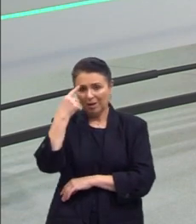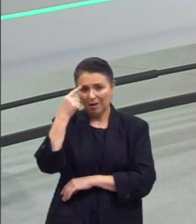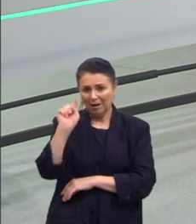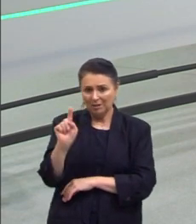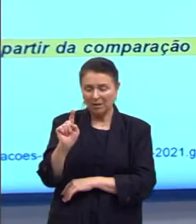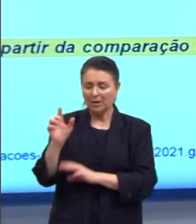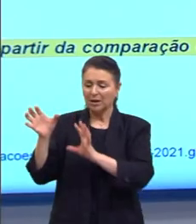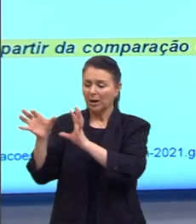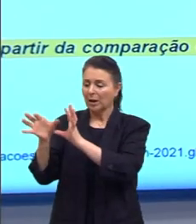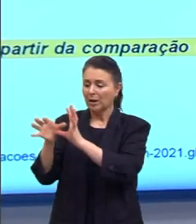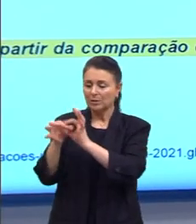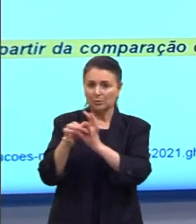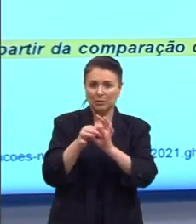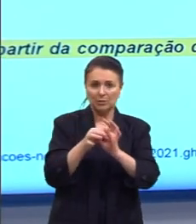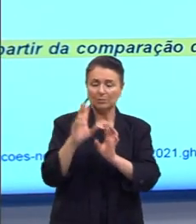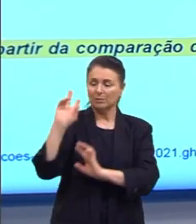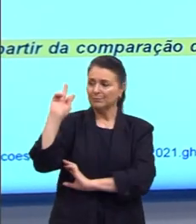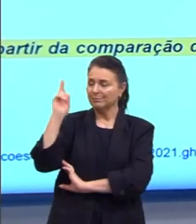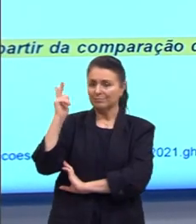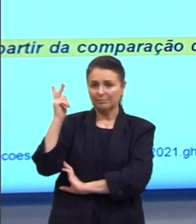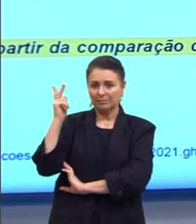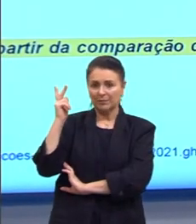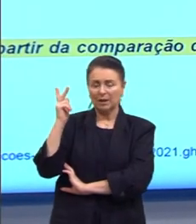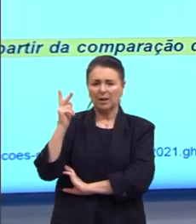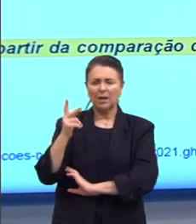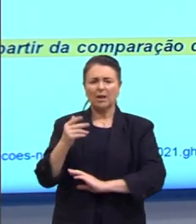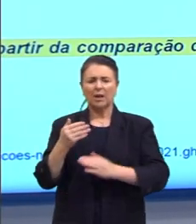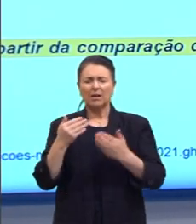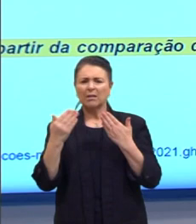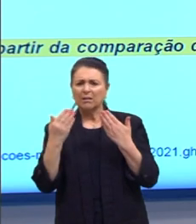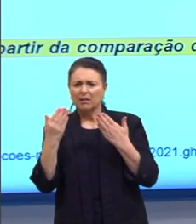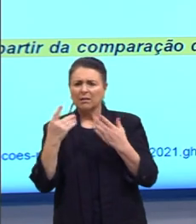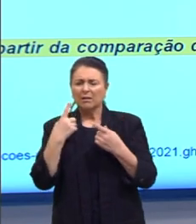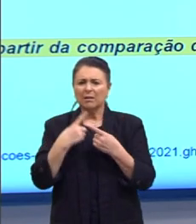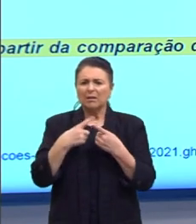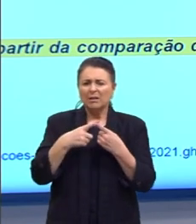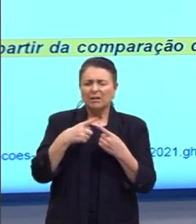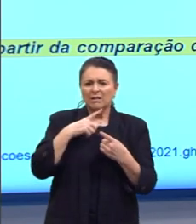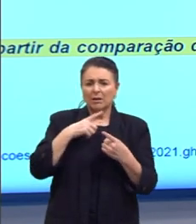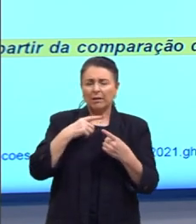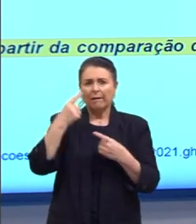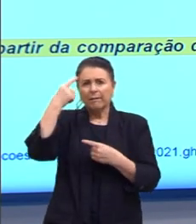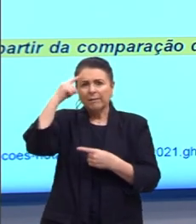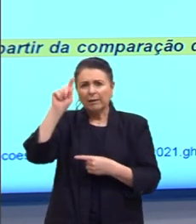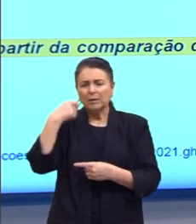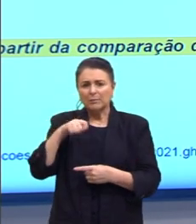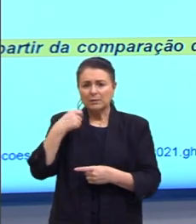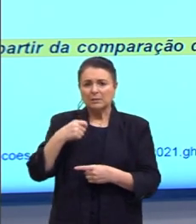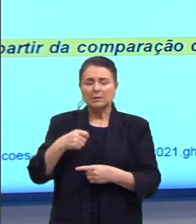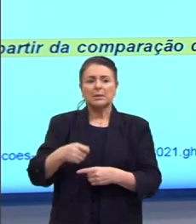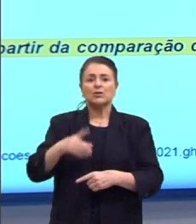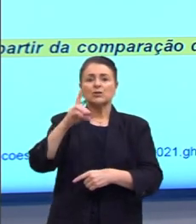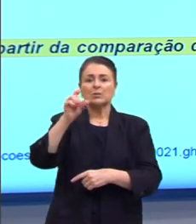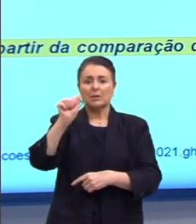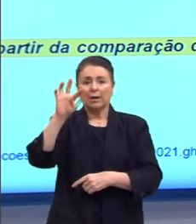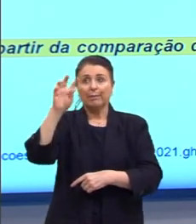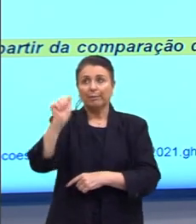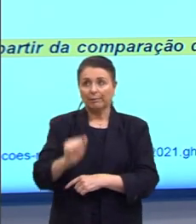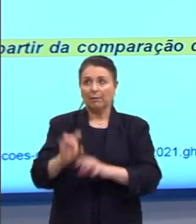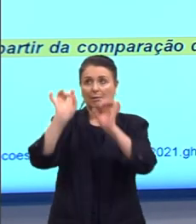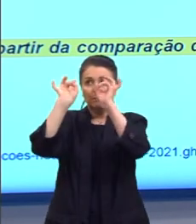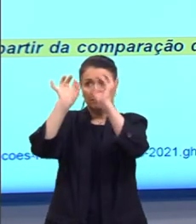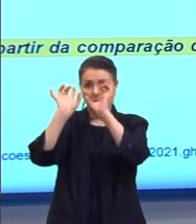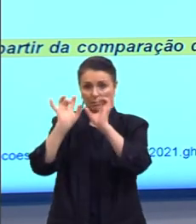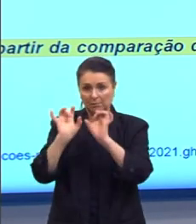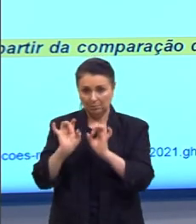contextualizar historicamente fica ainda muito na dúvida, porque a gente se apega muito à ideia de que precisa de datas específicas. Então,